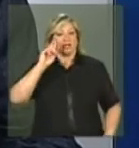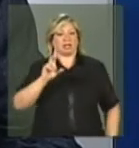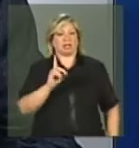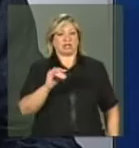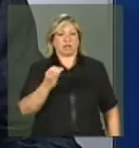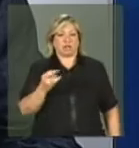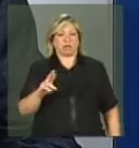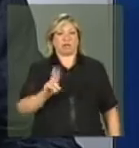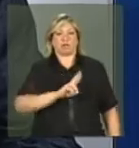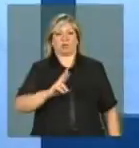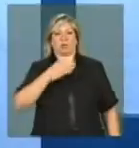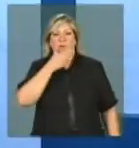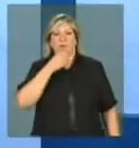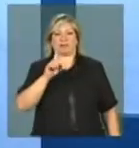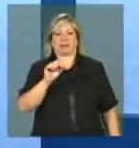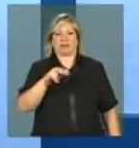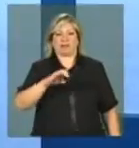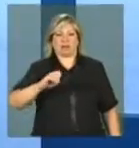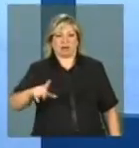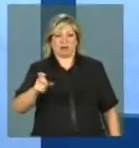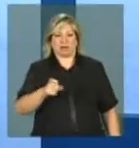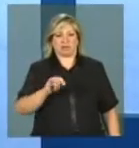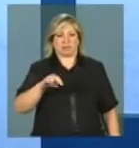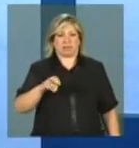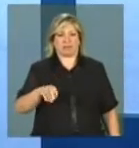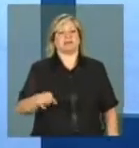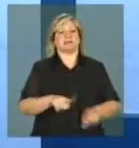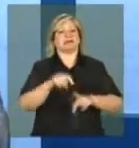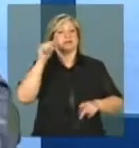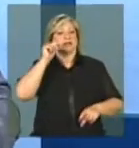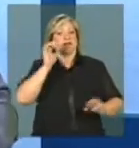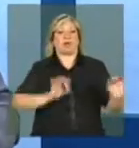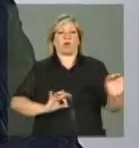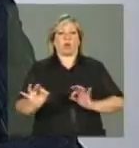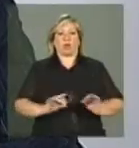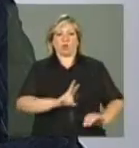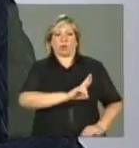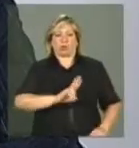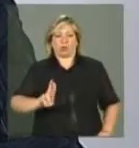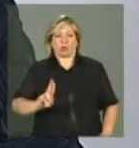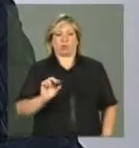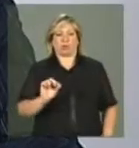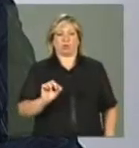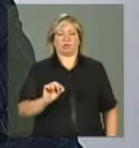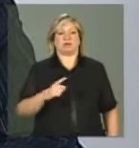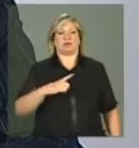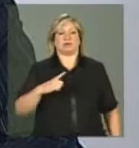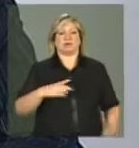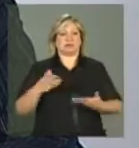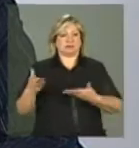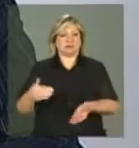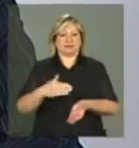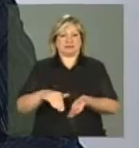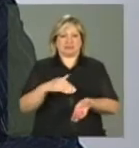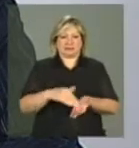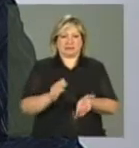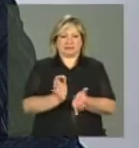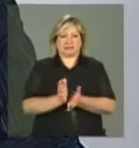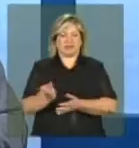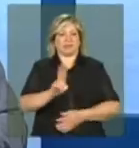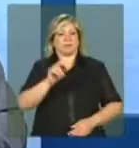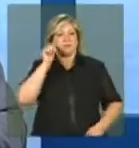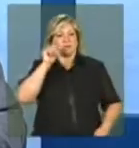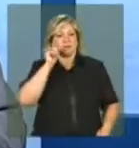do Bolsa Família, Daniel Chimenez, e a coordenadora geral de serviços socioassistenciais à família da Secretaria Nacional de Assistência